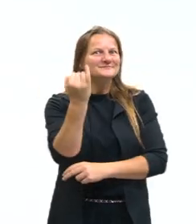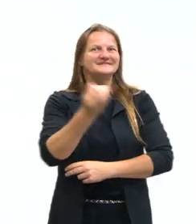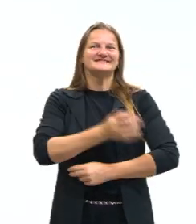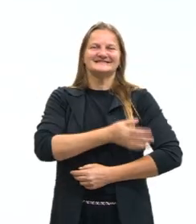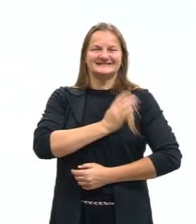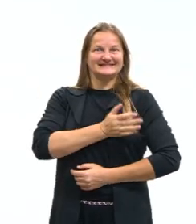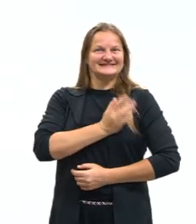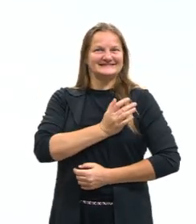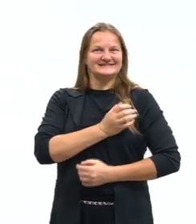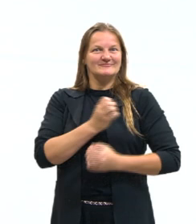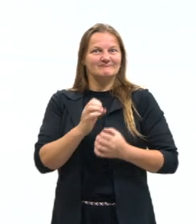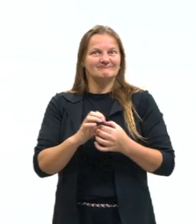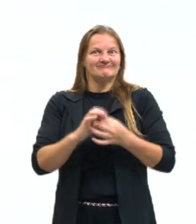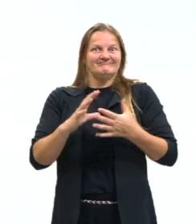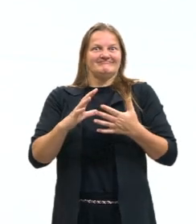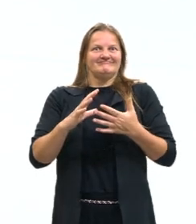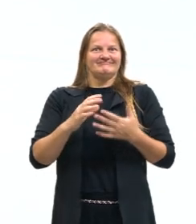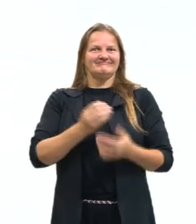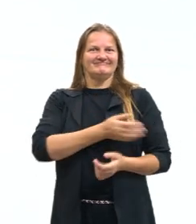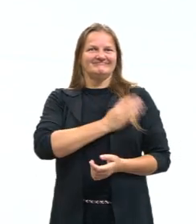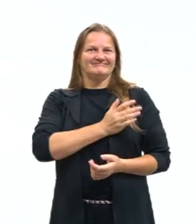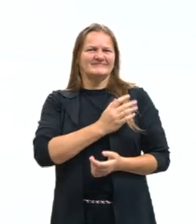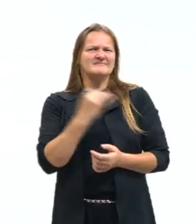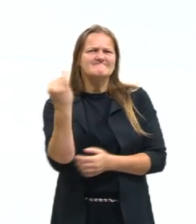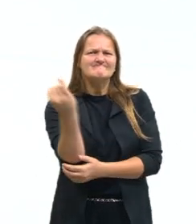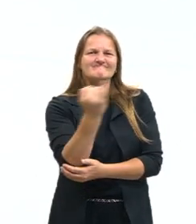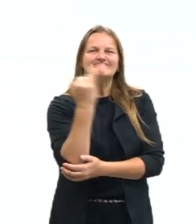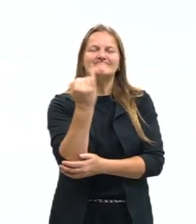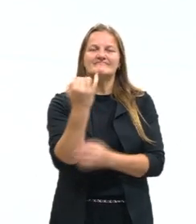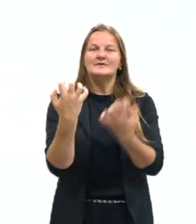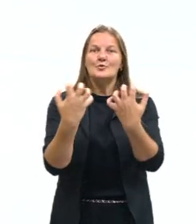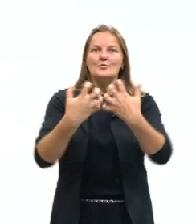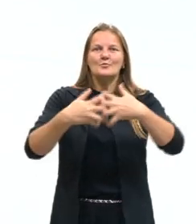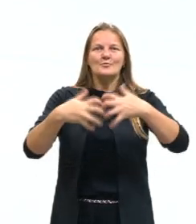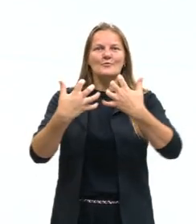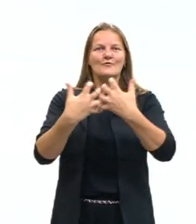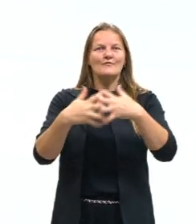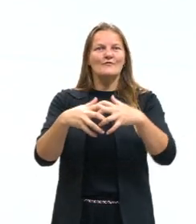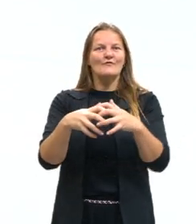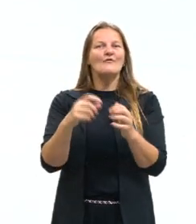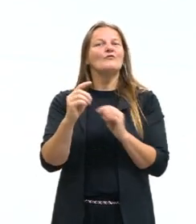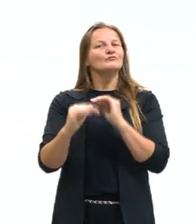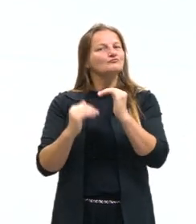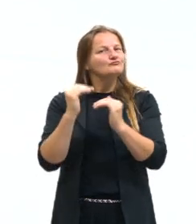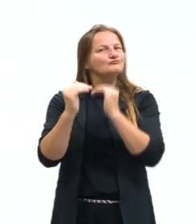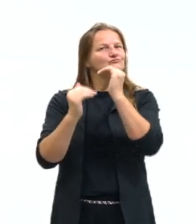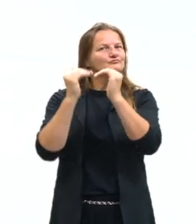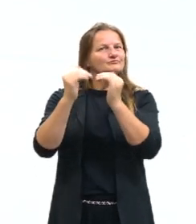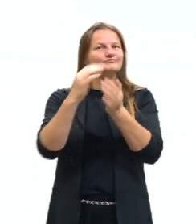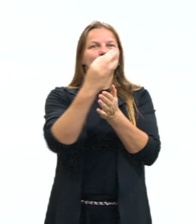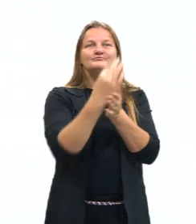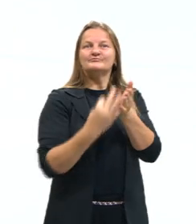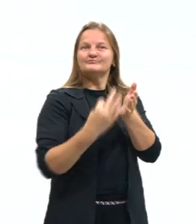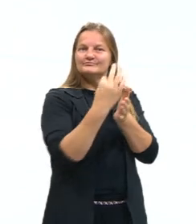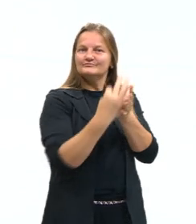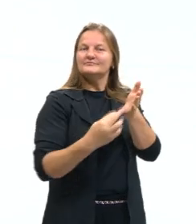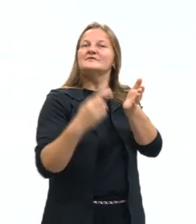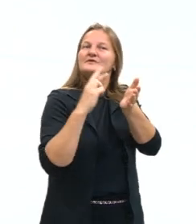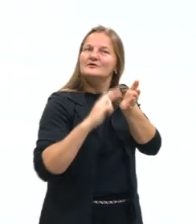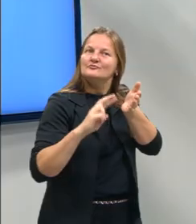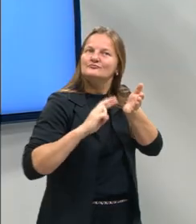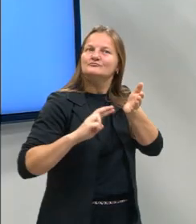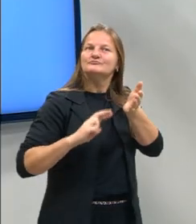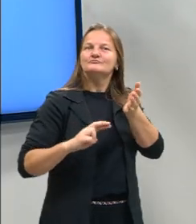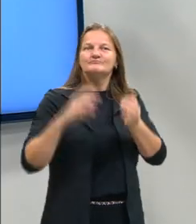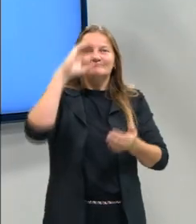sem o coração. Então, para que essa engrenagem do meu coração, da redação, que é a